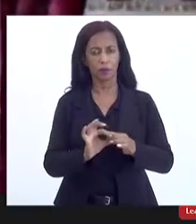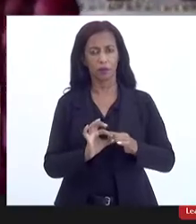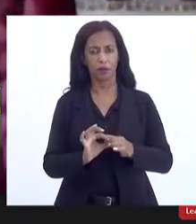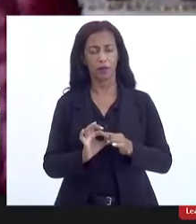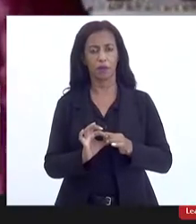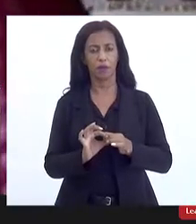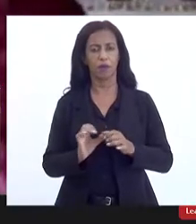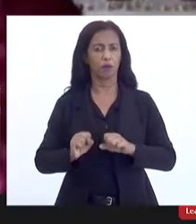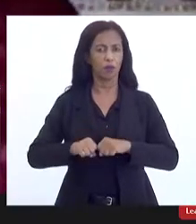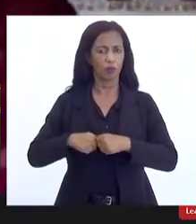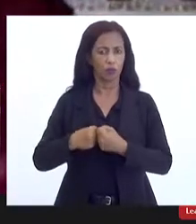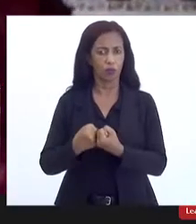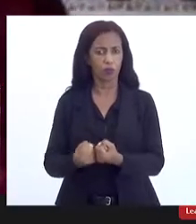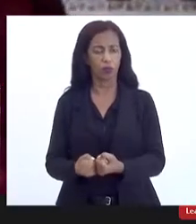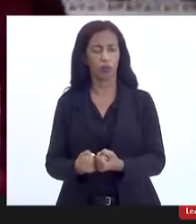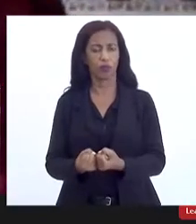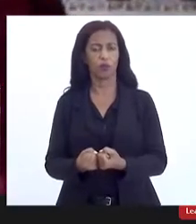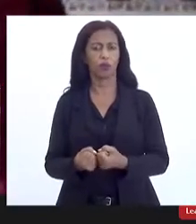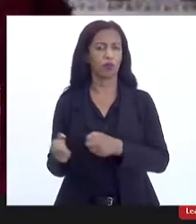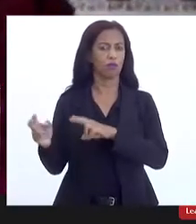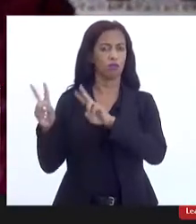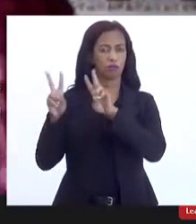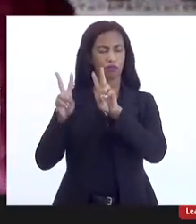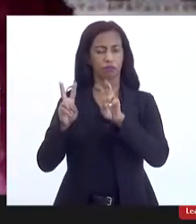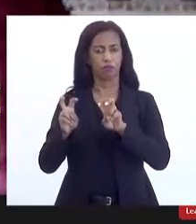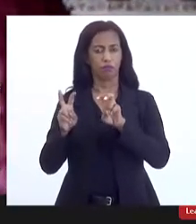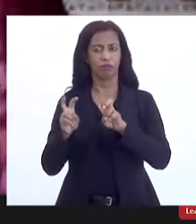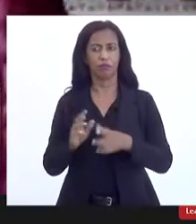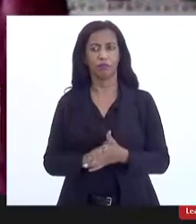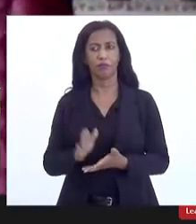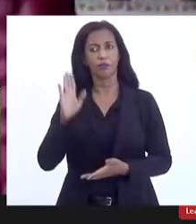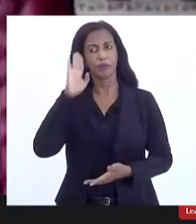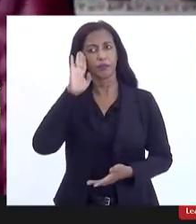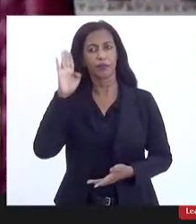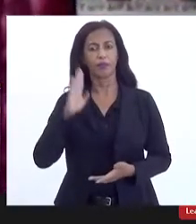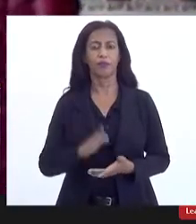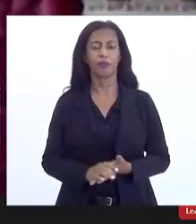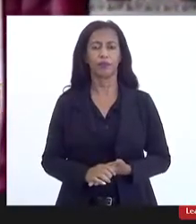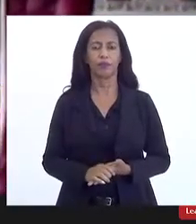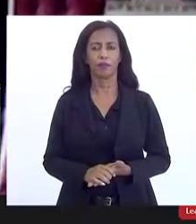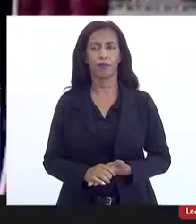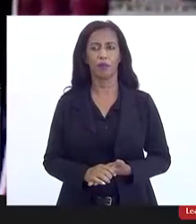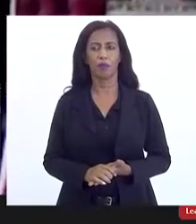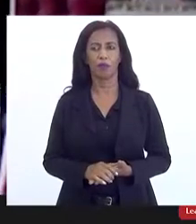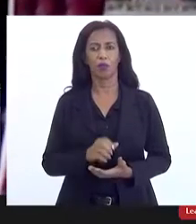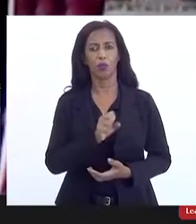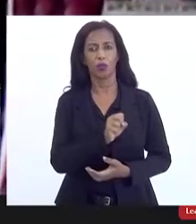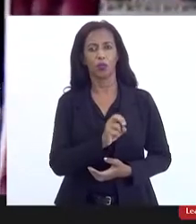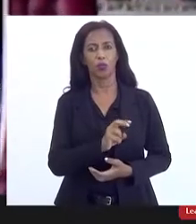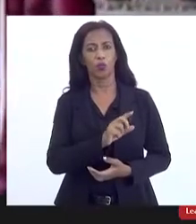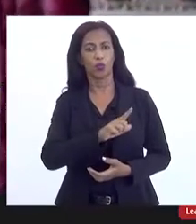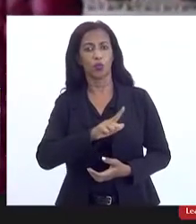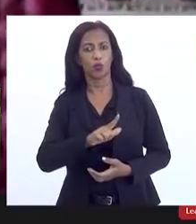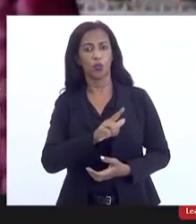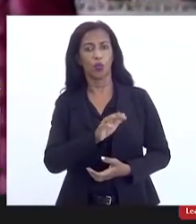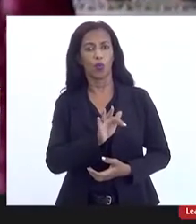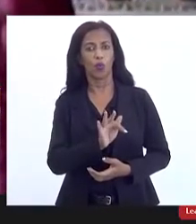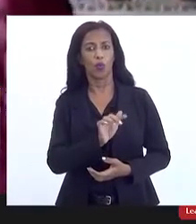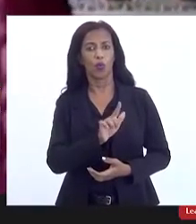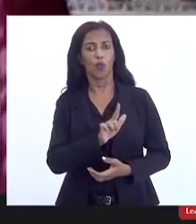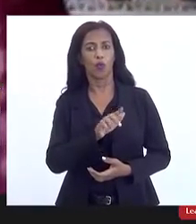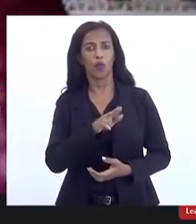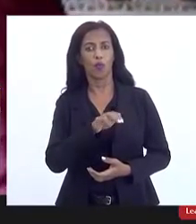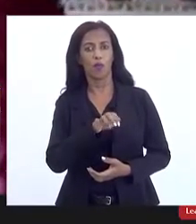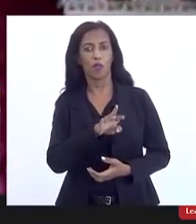uniforças em torno desse tema, principalmente no sul fluminense, onde